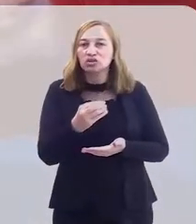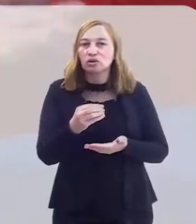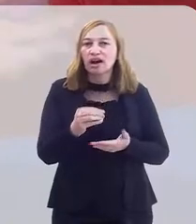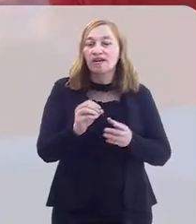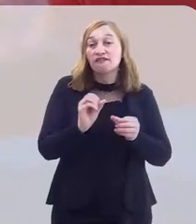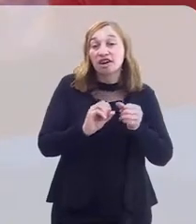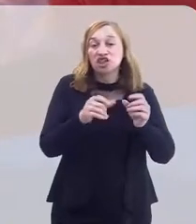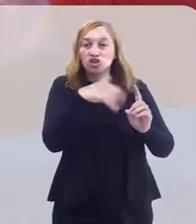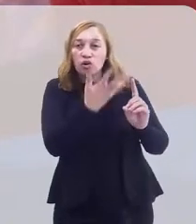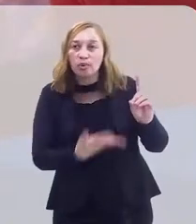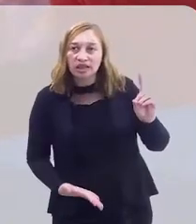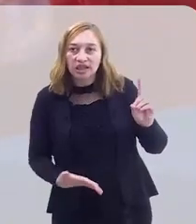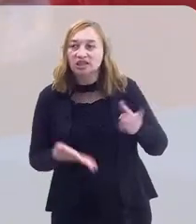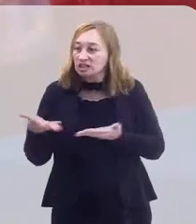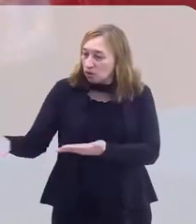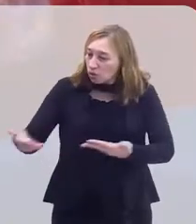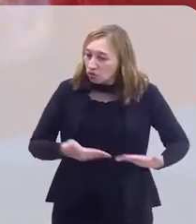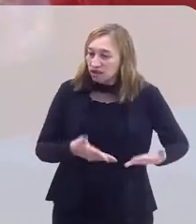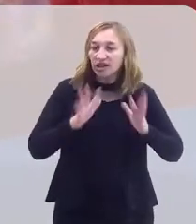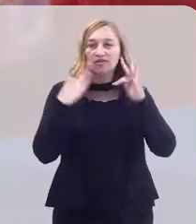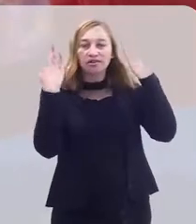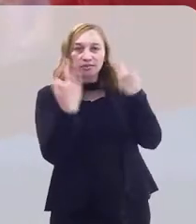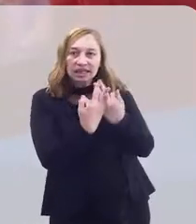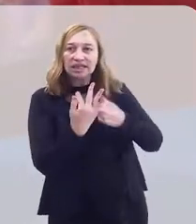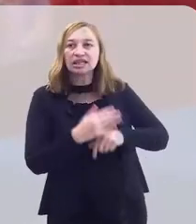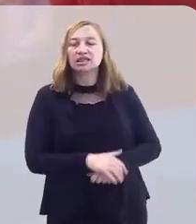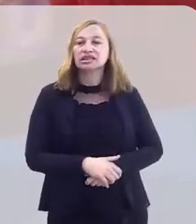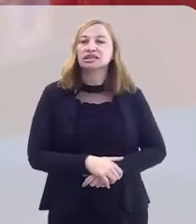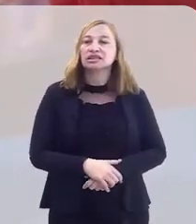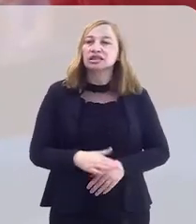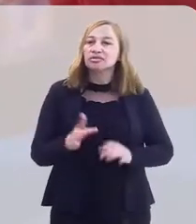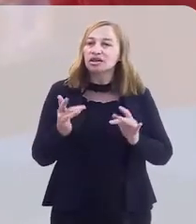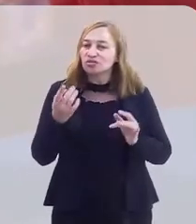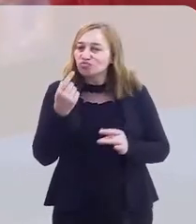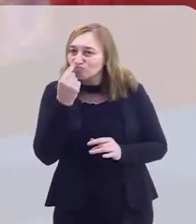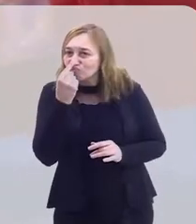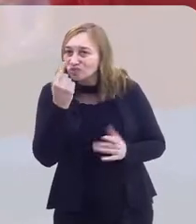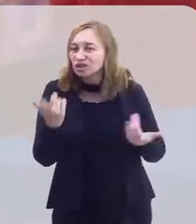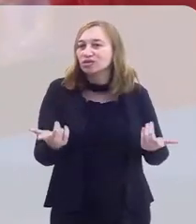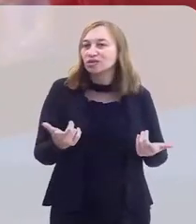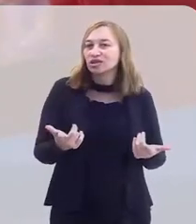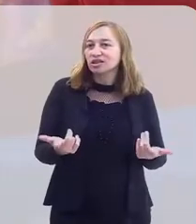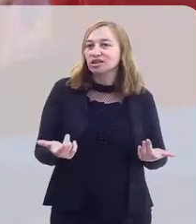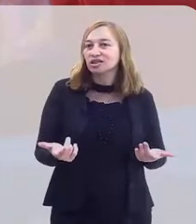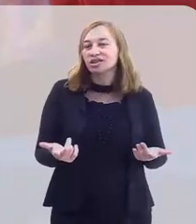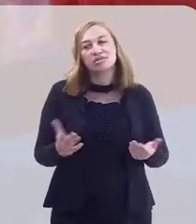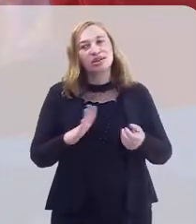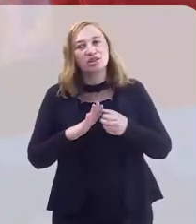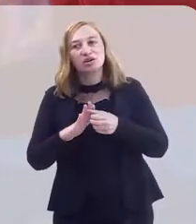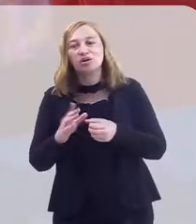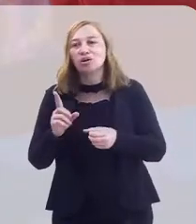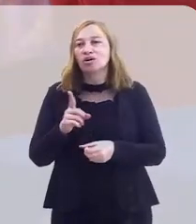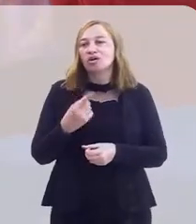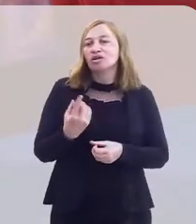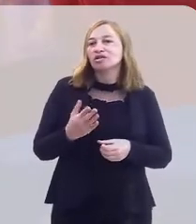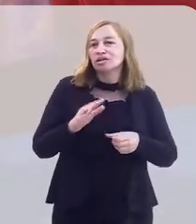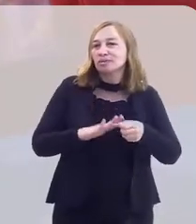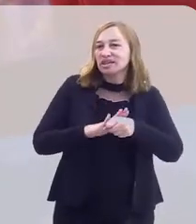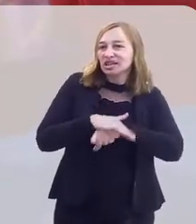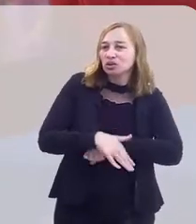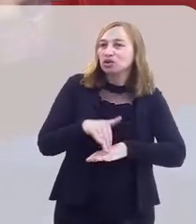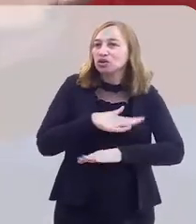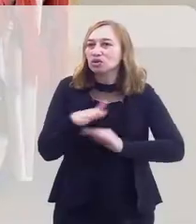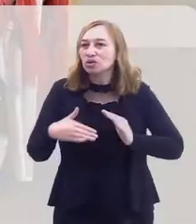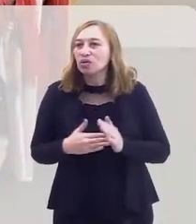é uma festa, uma homenagem. Então lá você convida a família, que você tenha mais afinidade. Aí você passa uma tarde, uma noite. Aí a